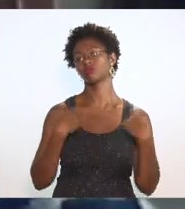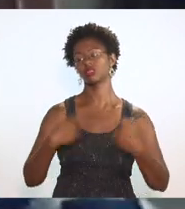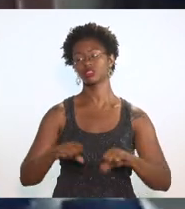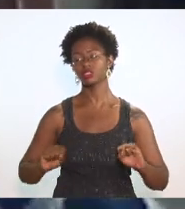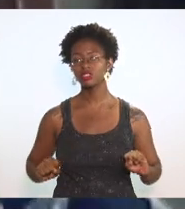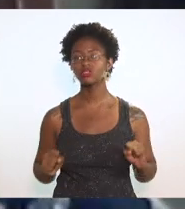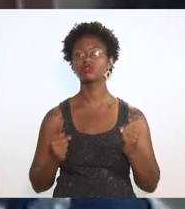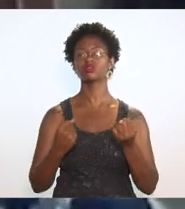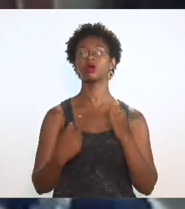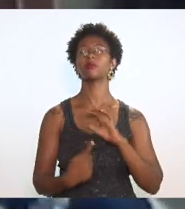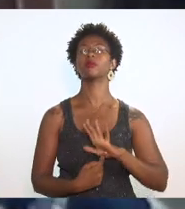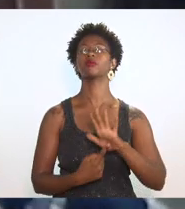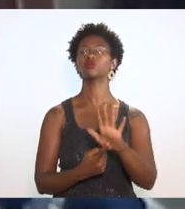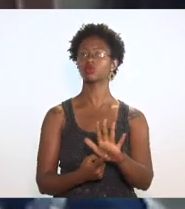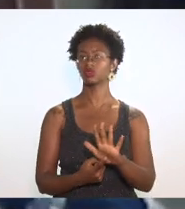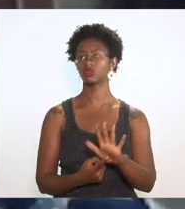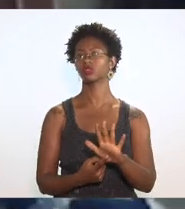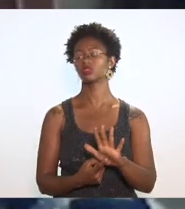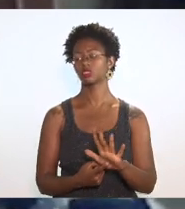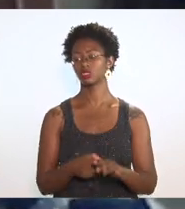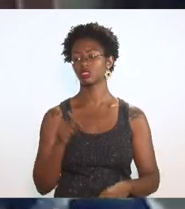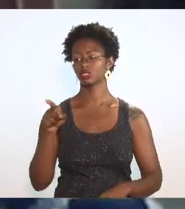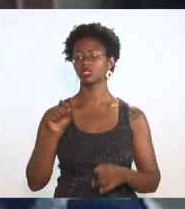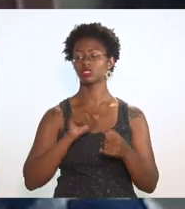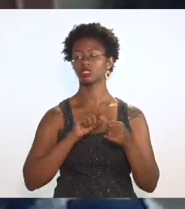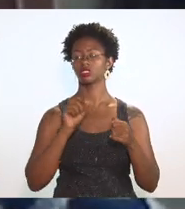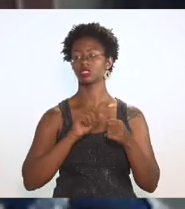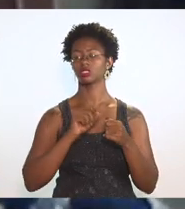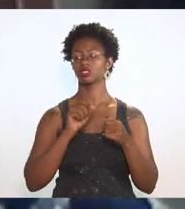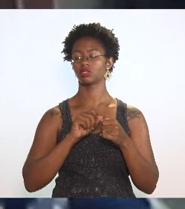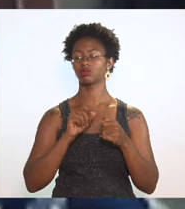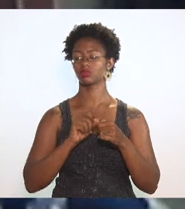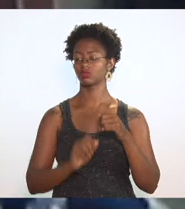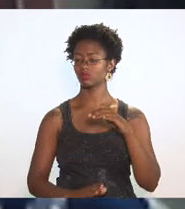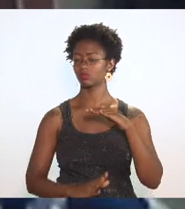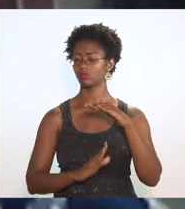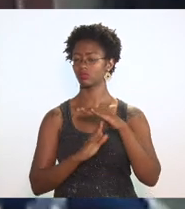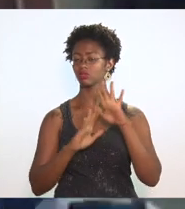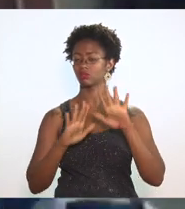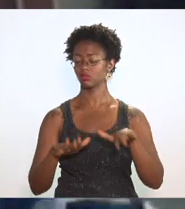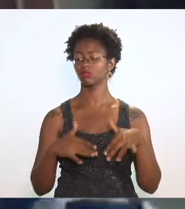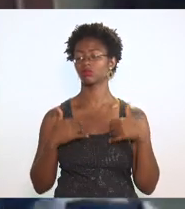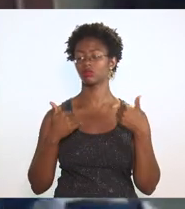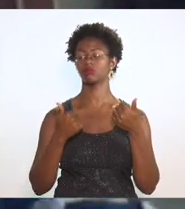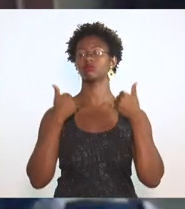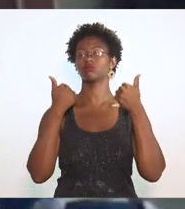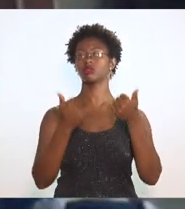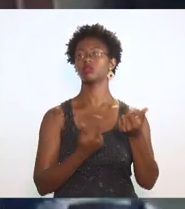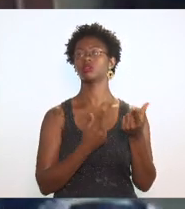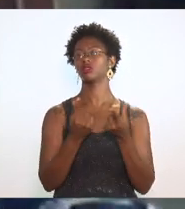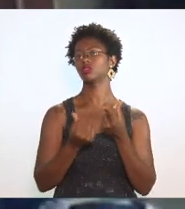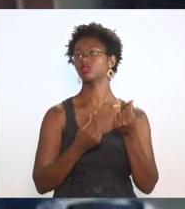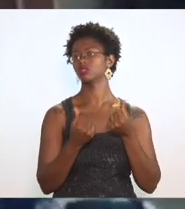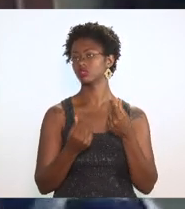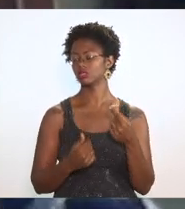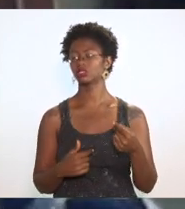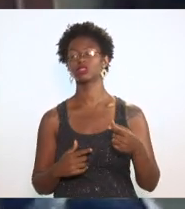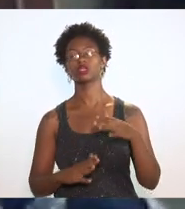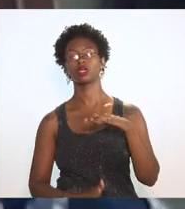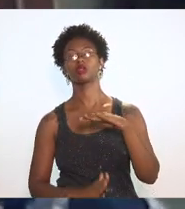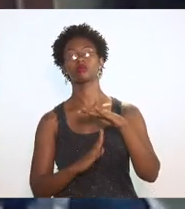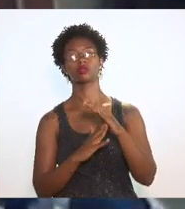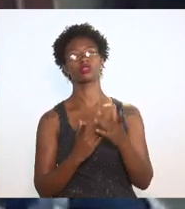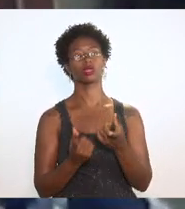demonstrar que ele está fazendo o máximo para otimizar suas receitas conter as suas despesas